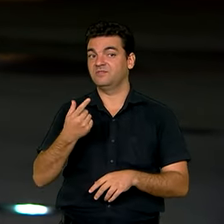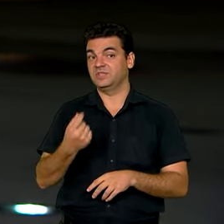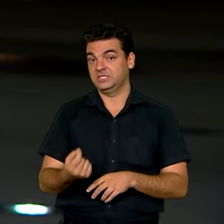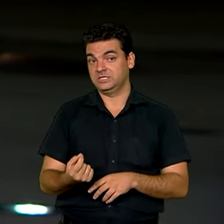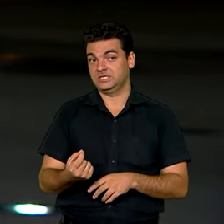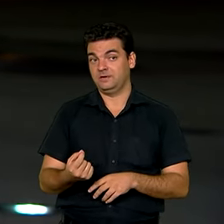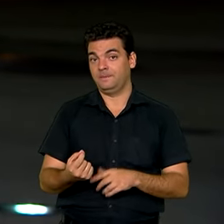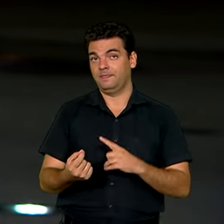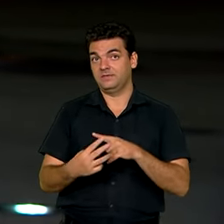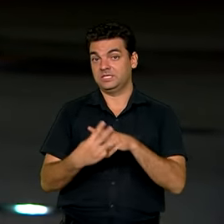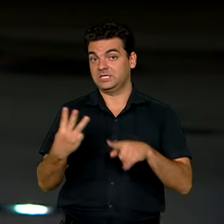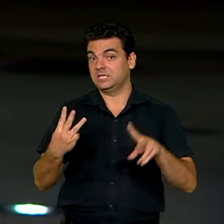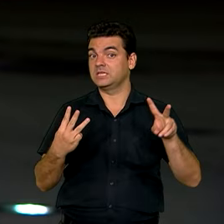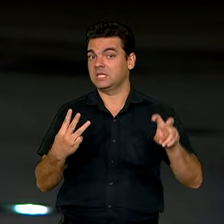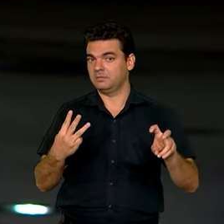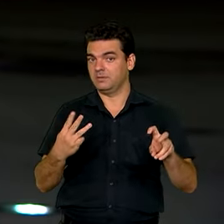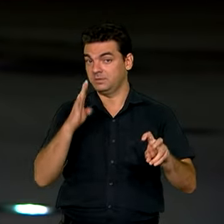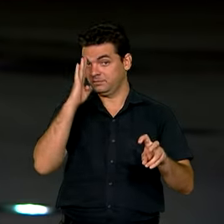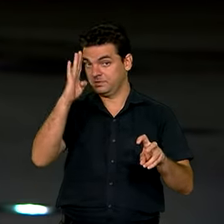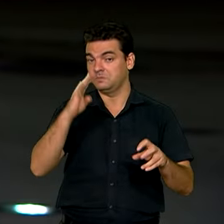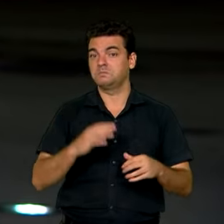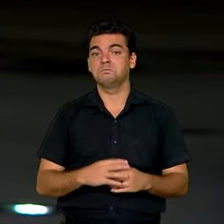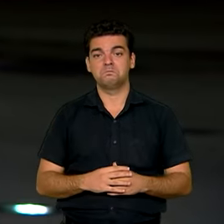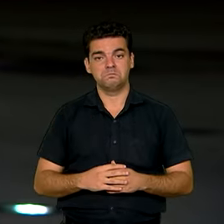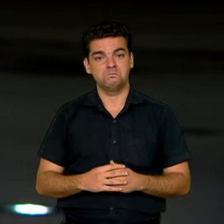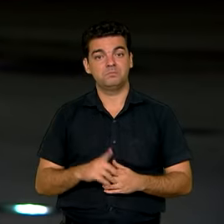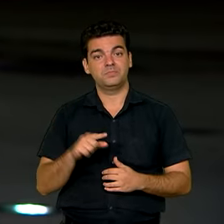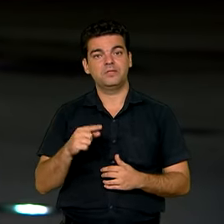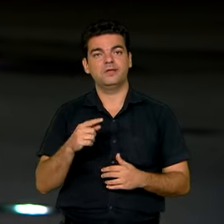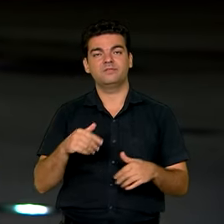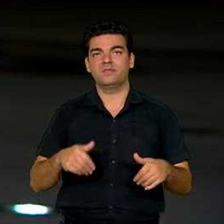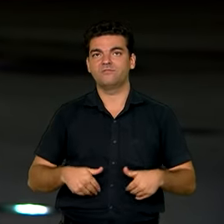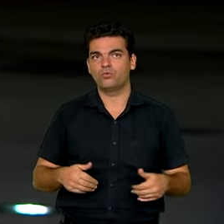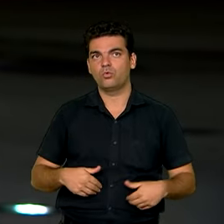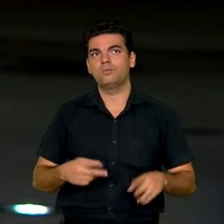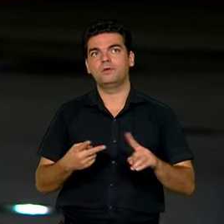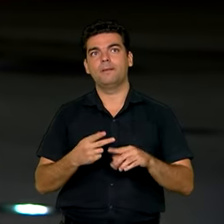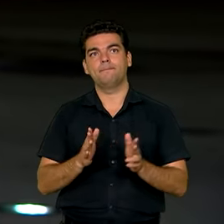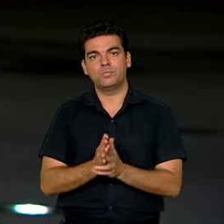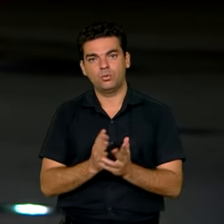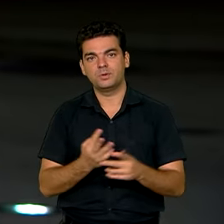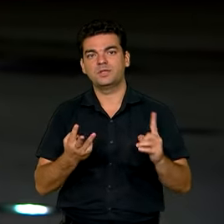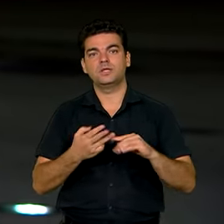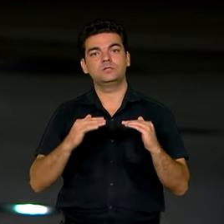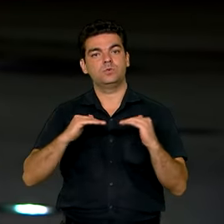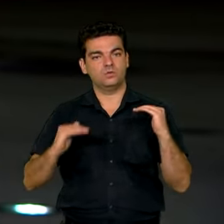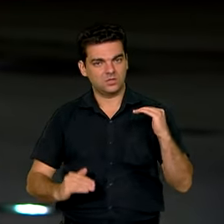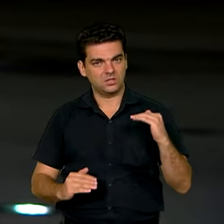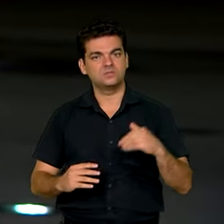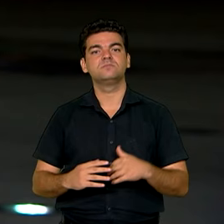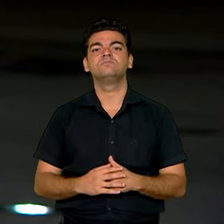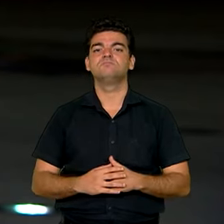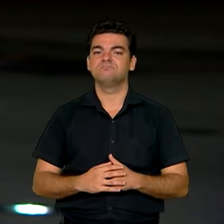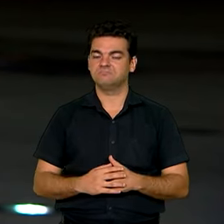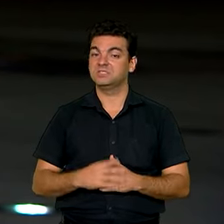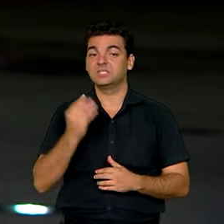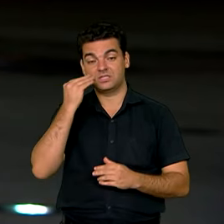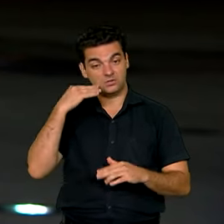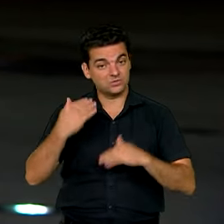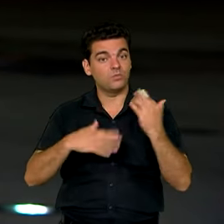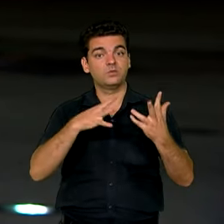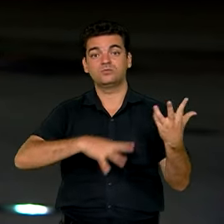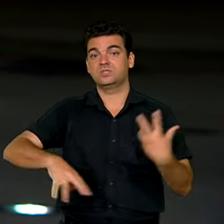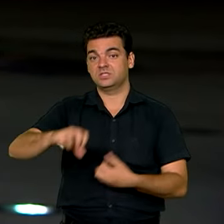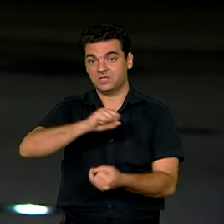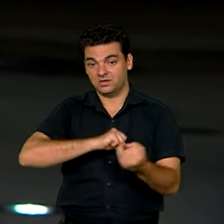na verdade, três eixos principais, que são o combate à fome, à pobreza e à desigualdade, também o desenvolvimento sustentável